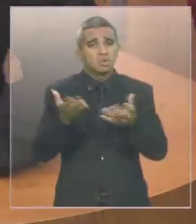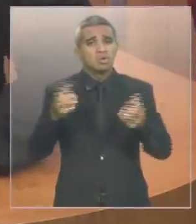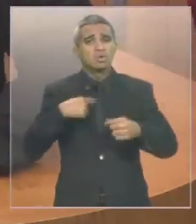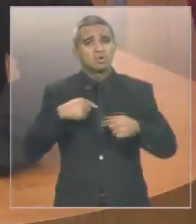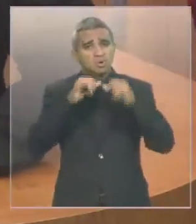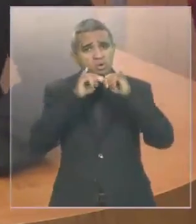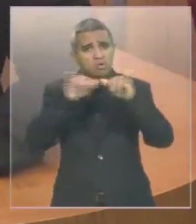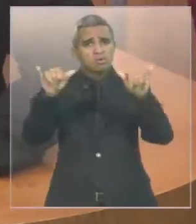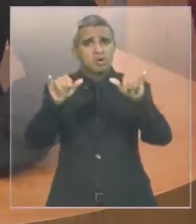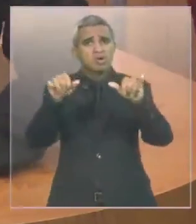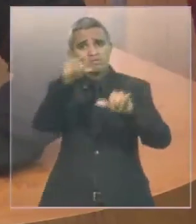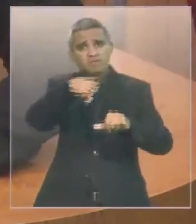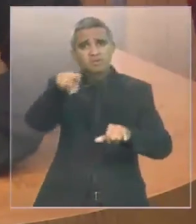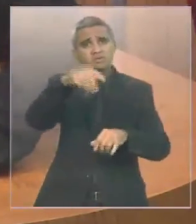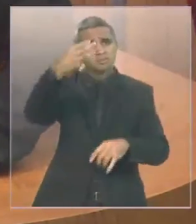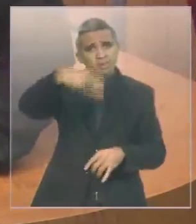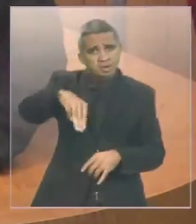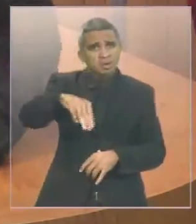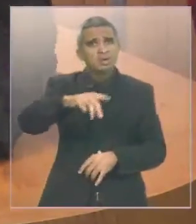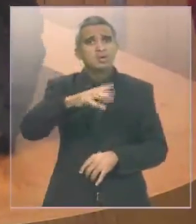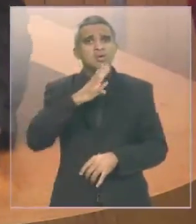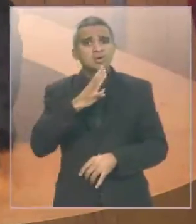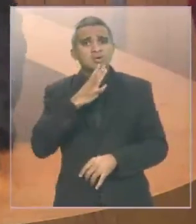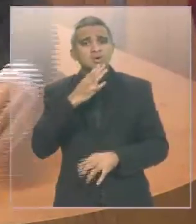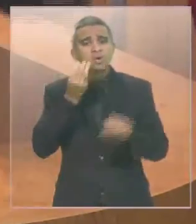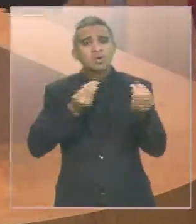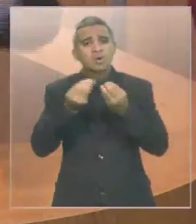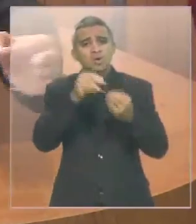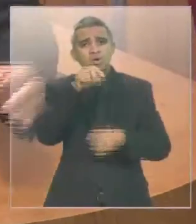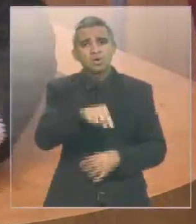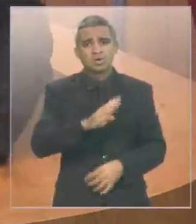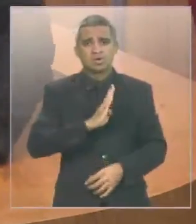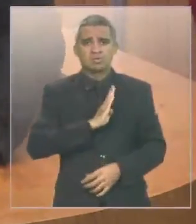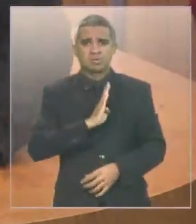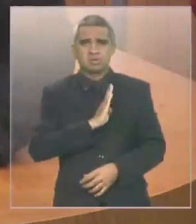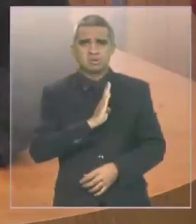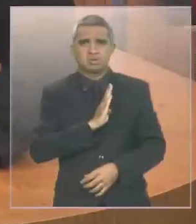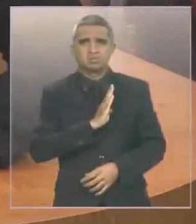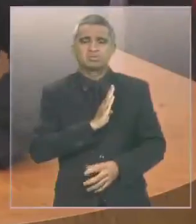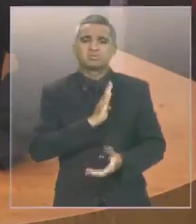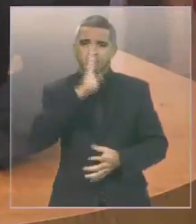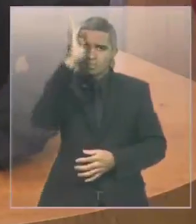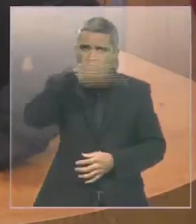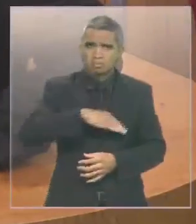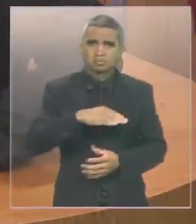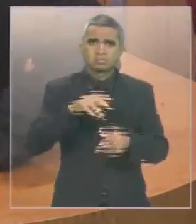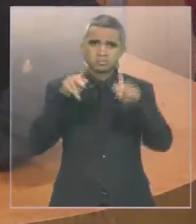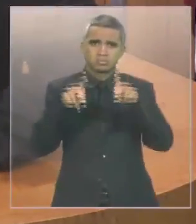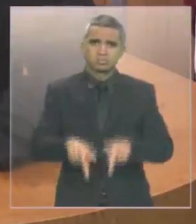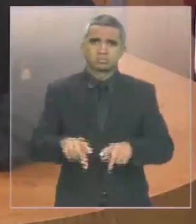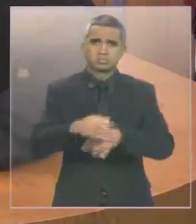tenha conhecimento do mal que a atual administração de Bacabal tem feito ao povo daquela cidade muito obrigado senhor presidente